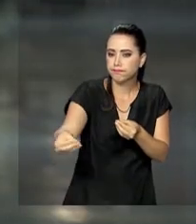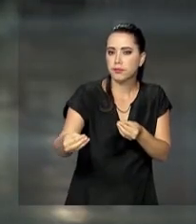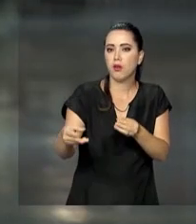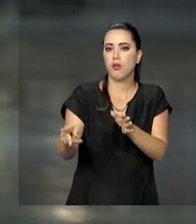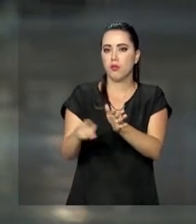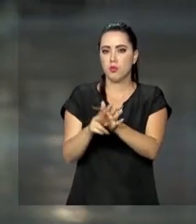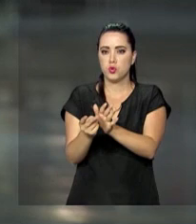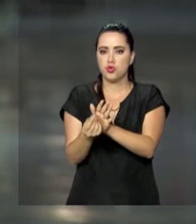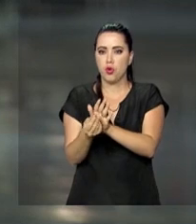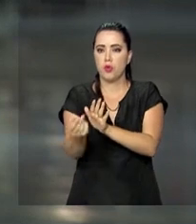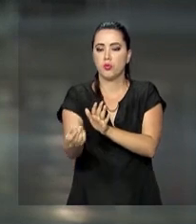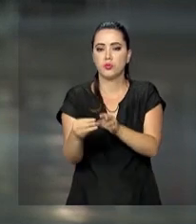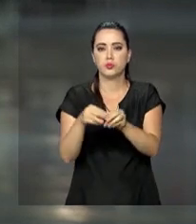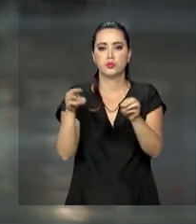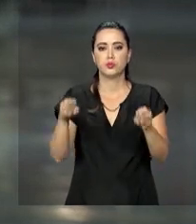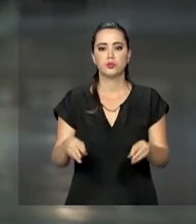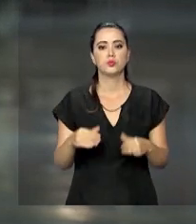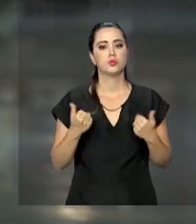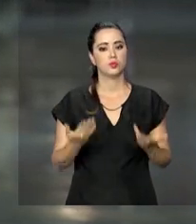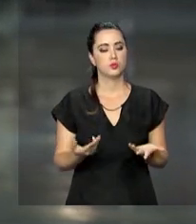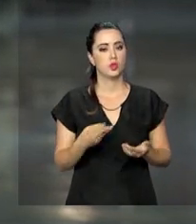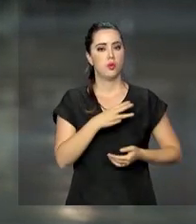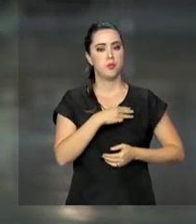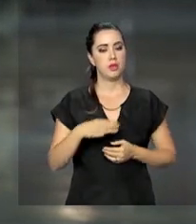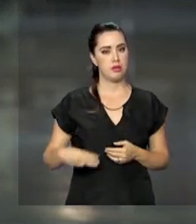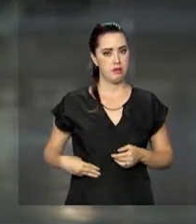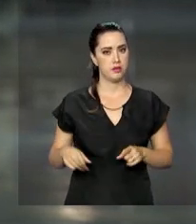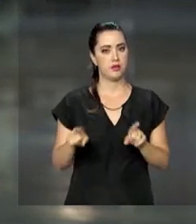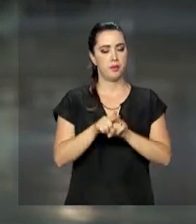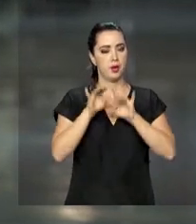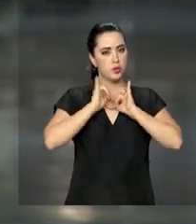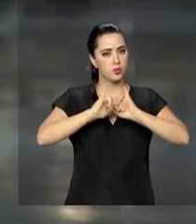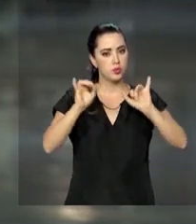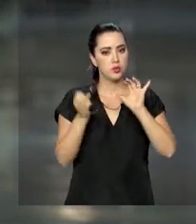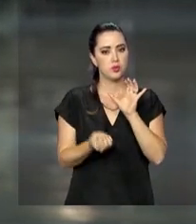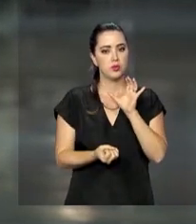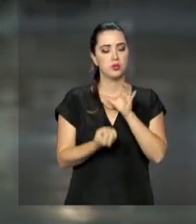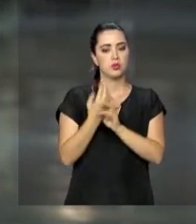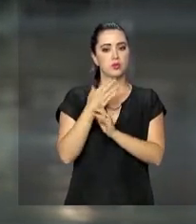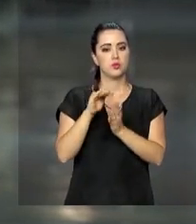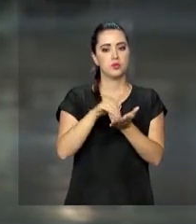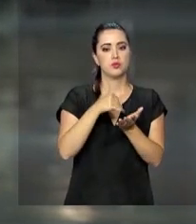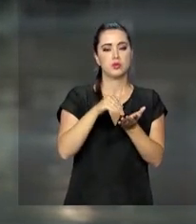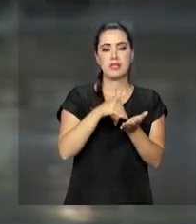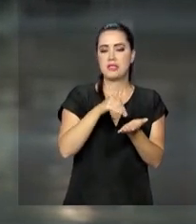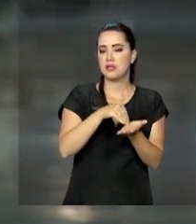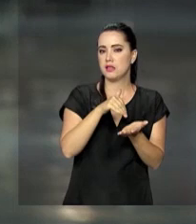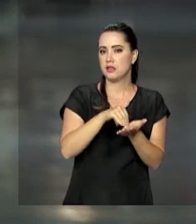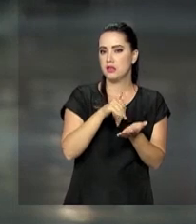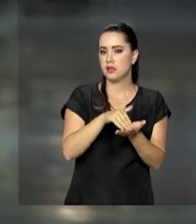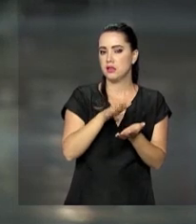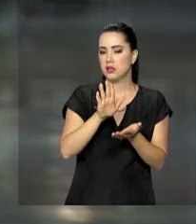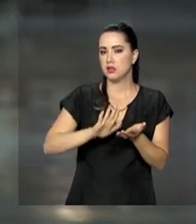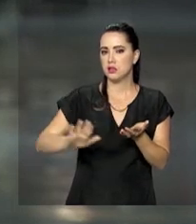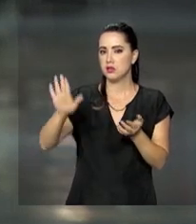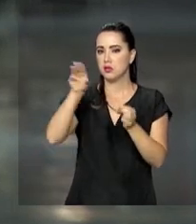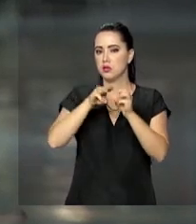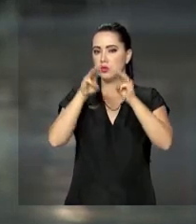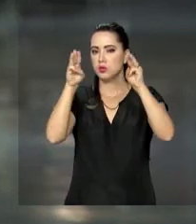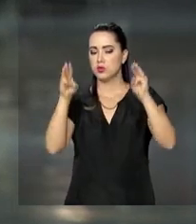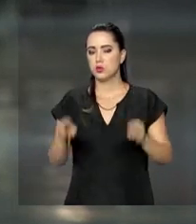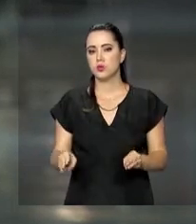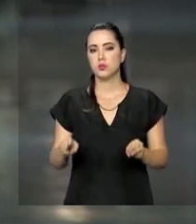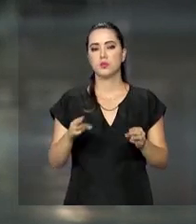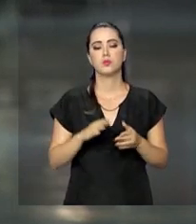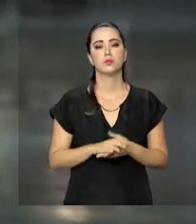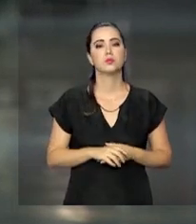Bom, o ministro da Cultura, Sérgio Sala, então, anunciou também a criação da Secretaria de Museus e Acervos Museológicos no